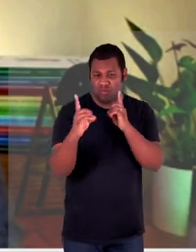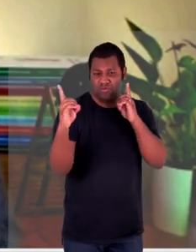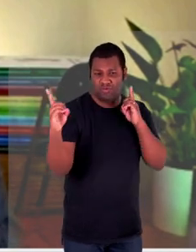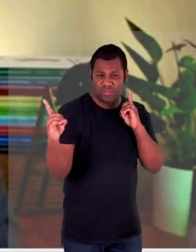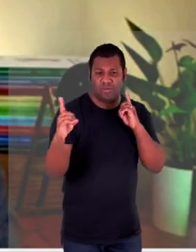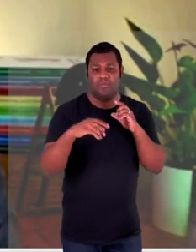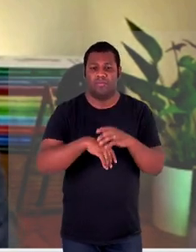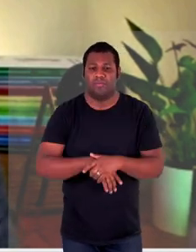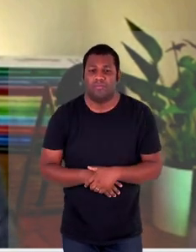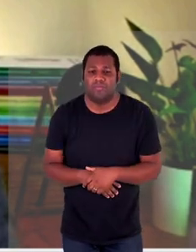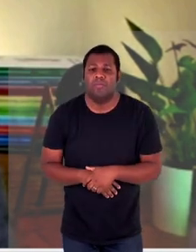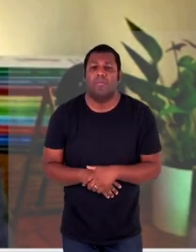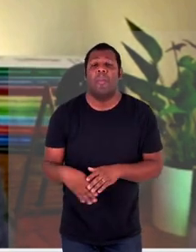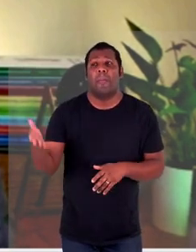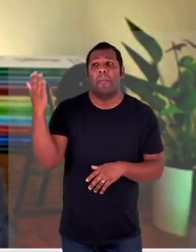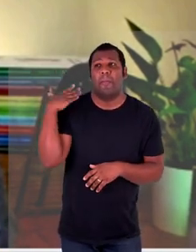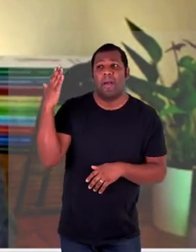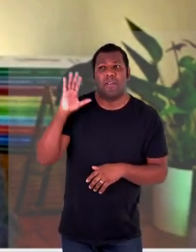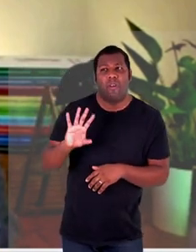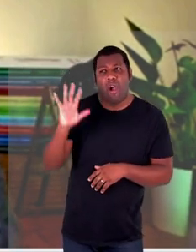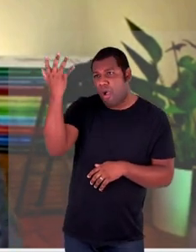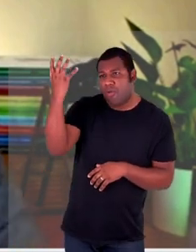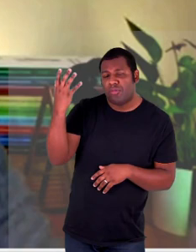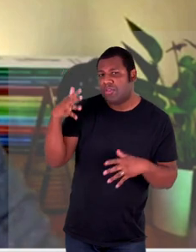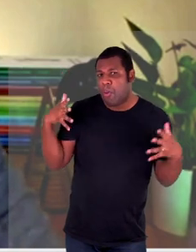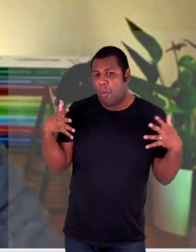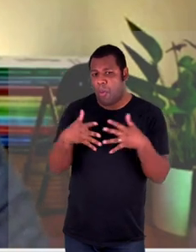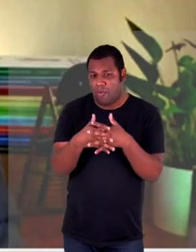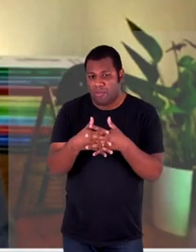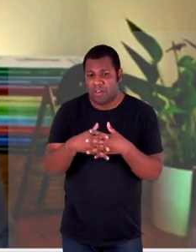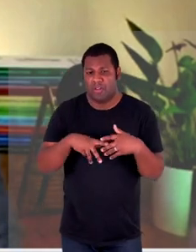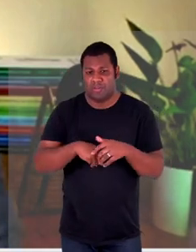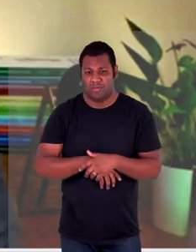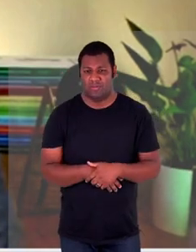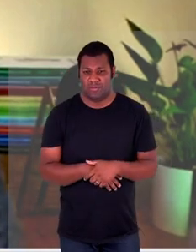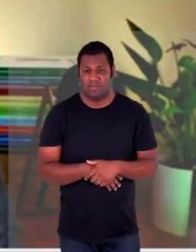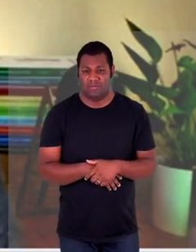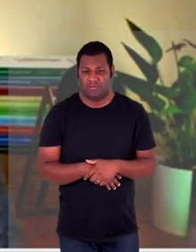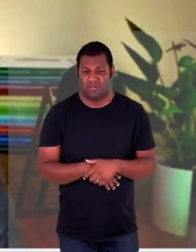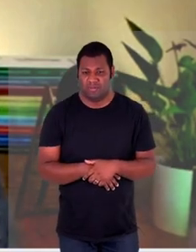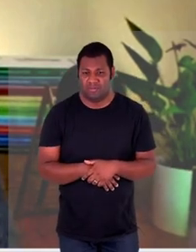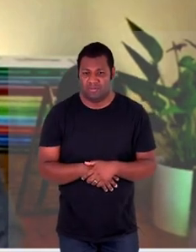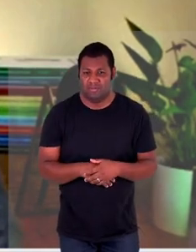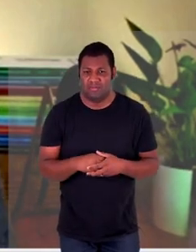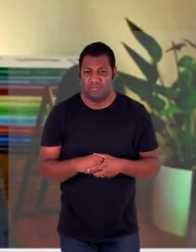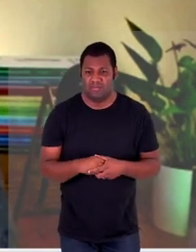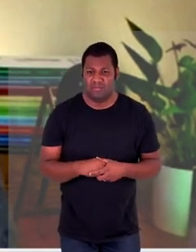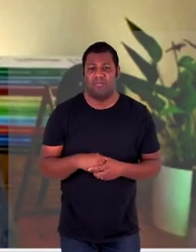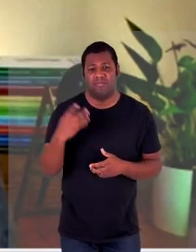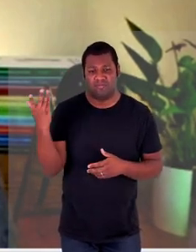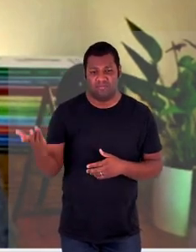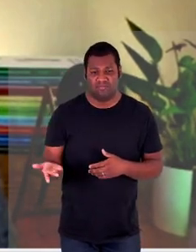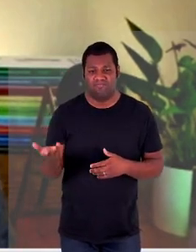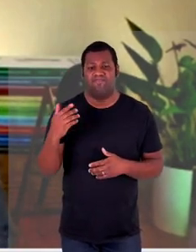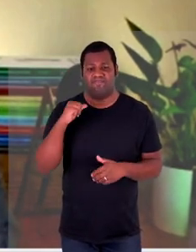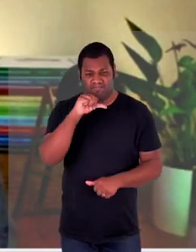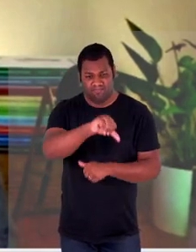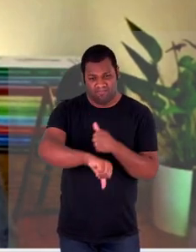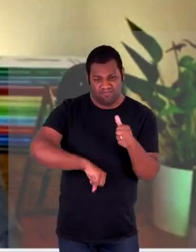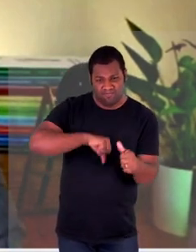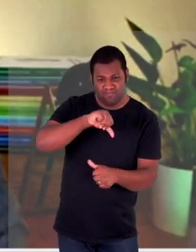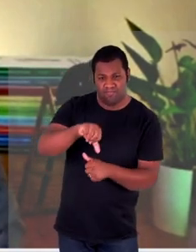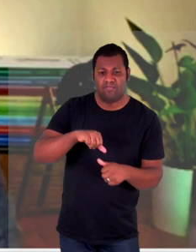que acontece ou aconteceu no conflito é reflexo de uma mudança do seu próprio ânimo que talvez leve também uma